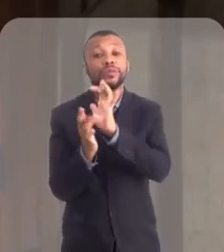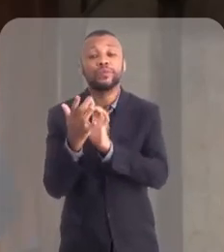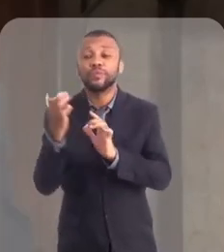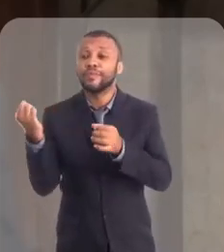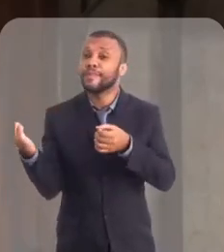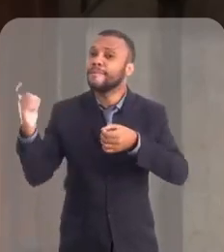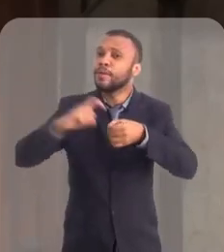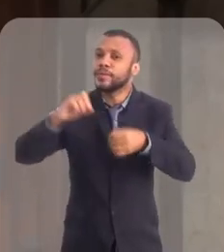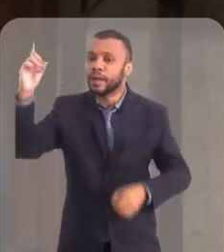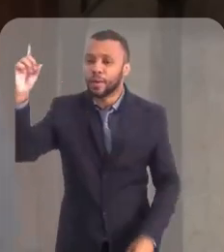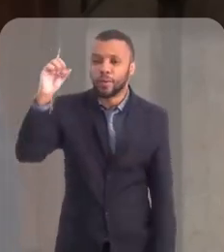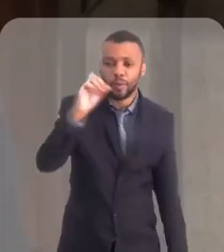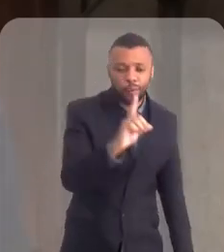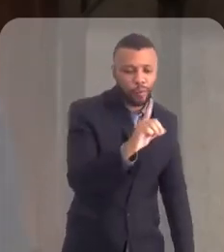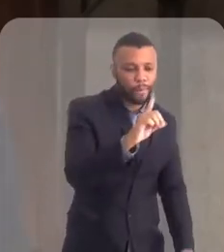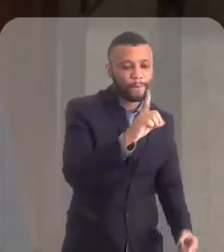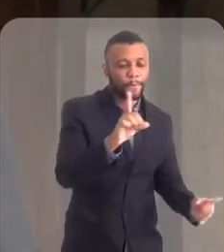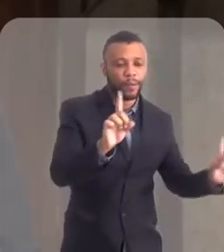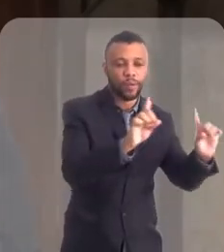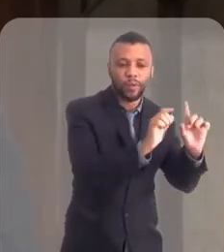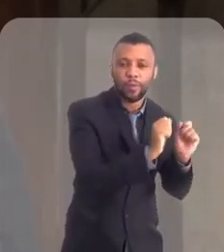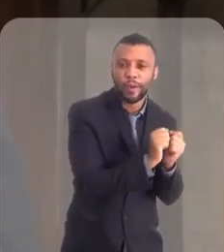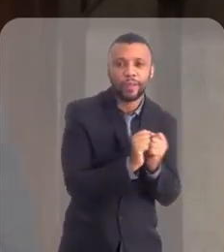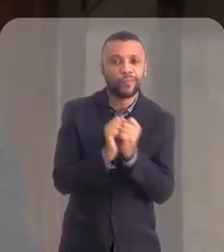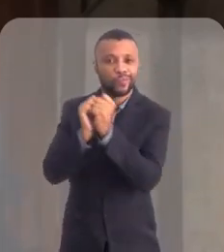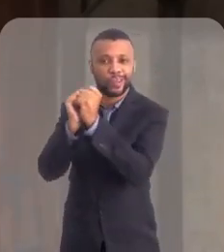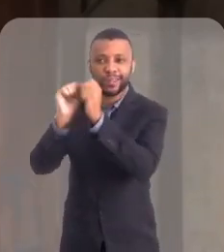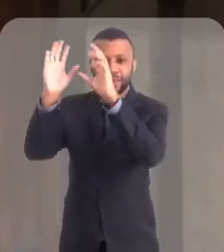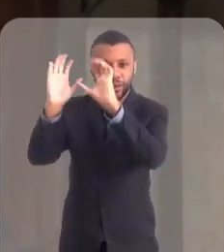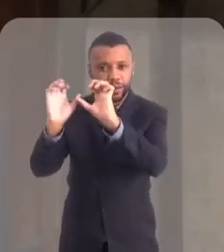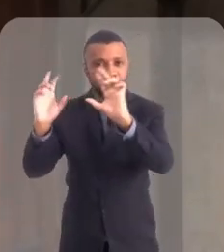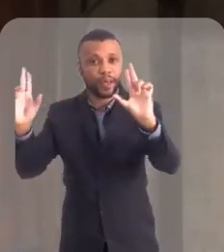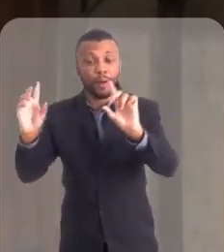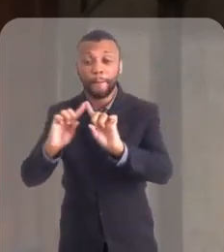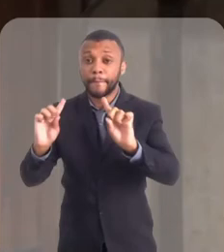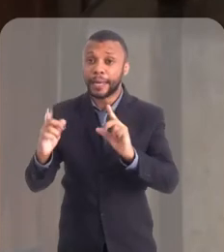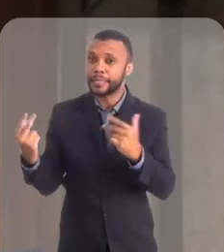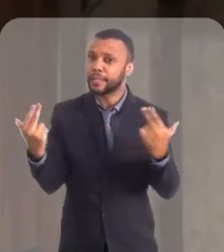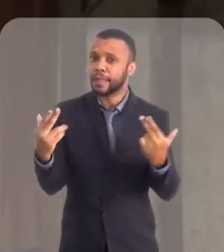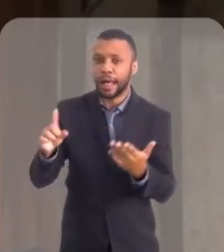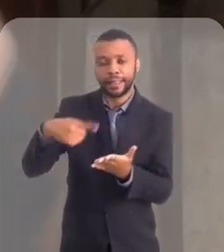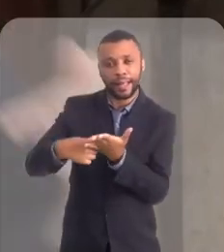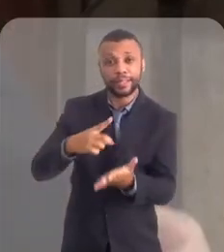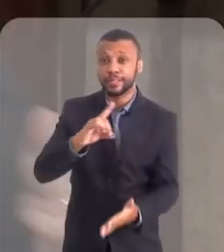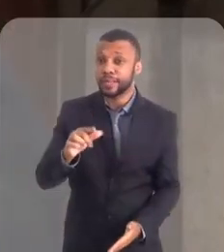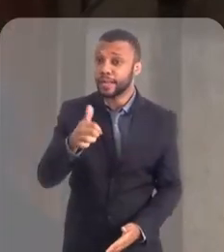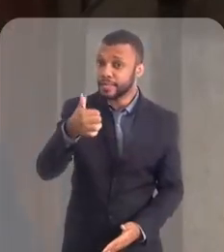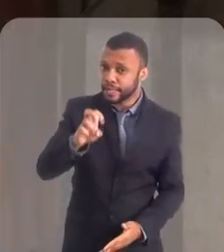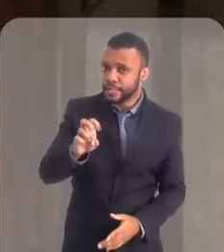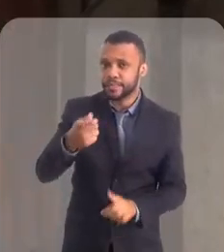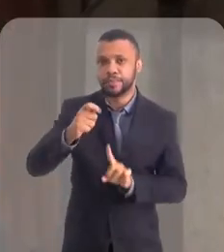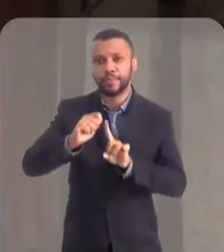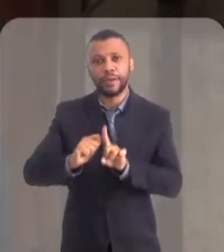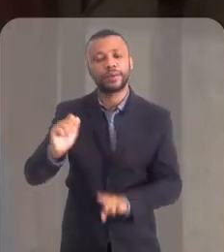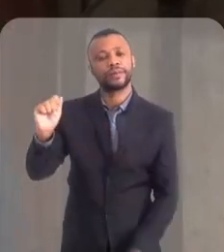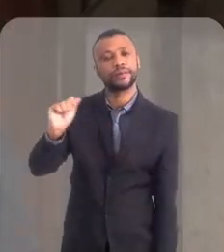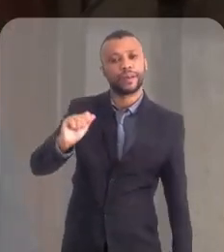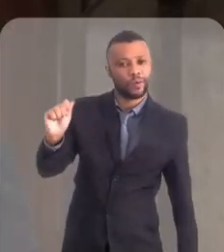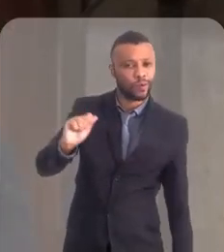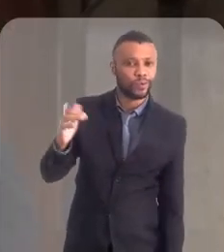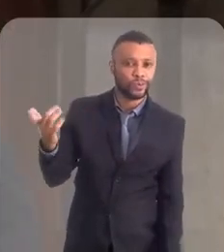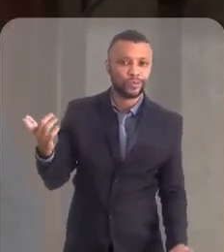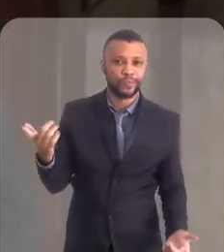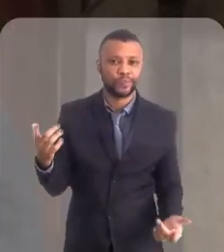a vinda do Senhor para levá-la aos céus. Então, a festa da dormição, mas é a mesma data. 15 de agosto. Natal